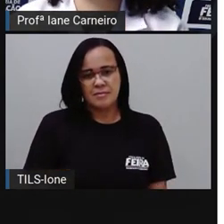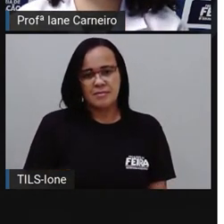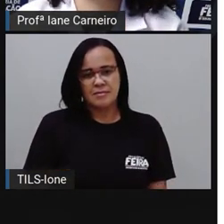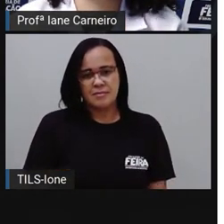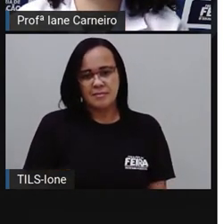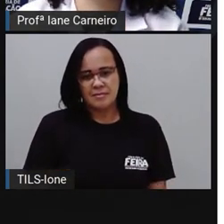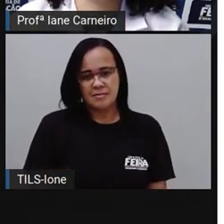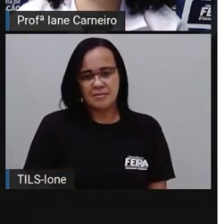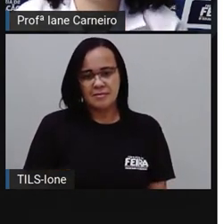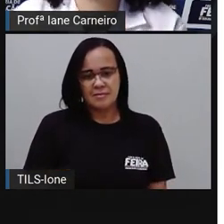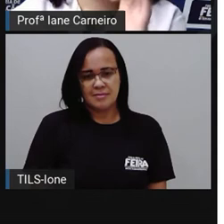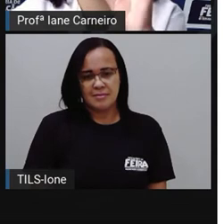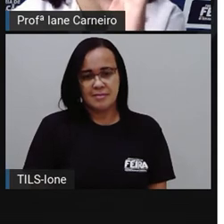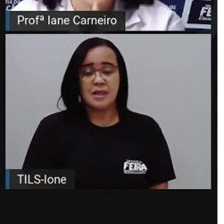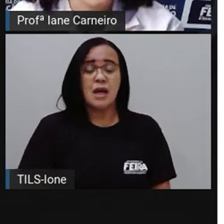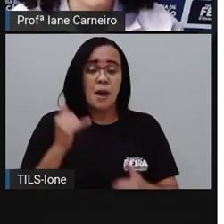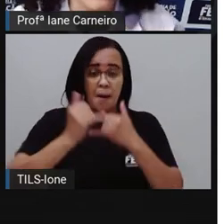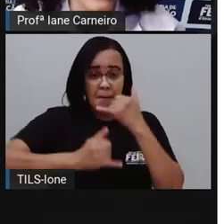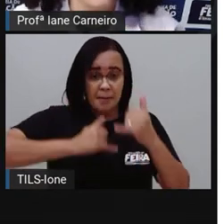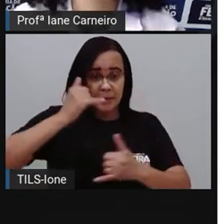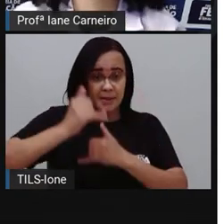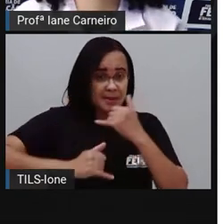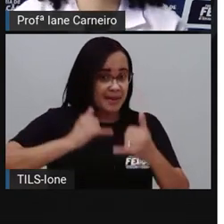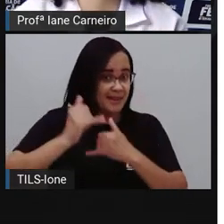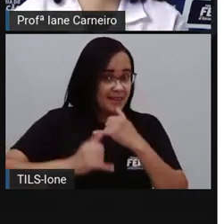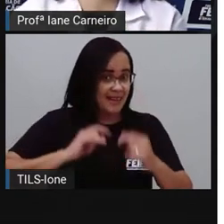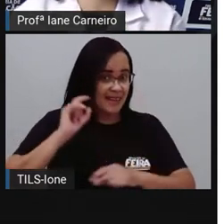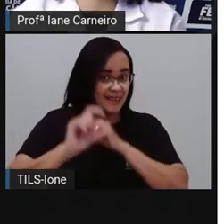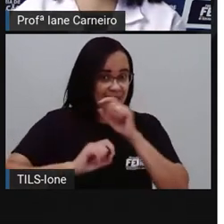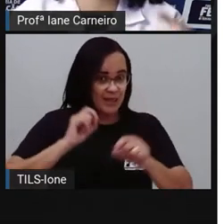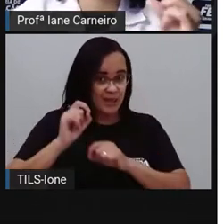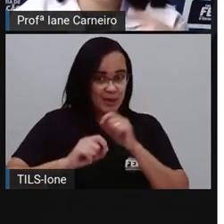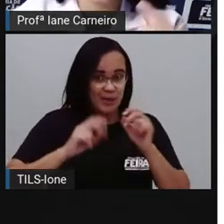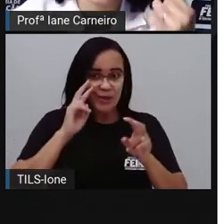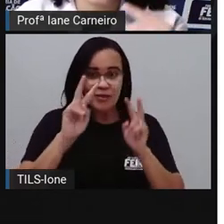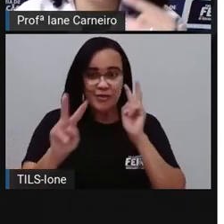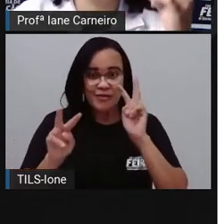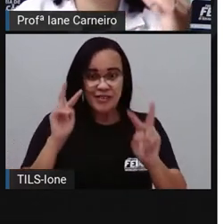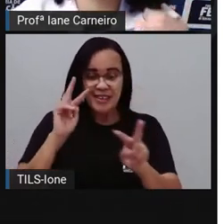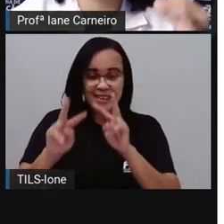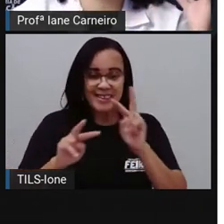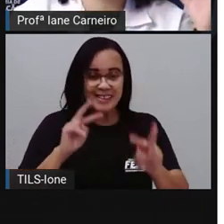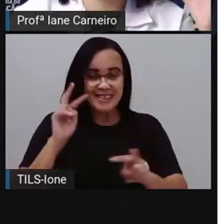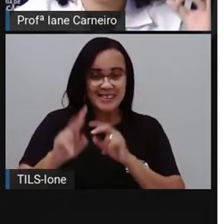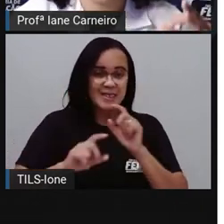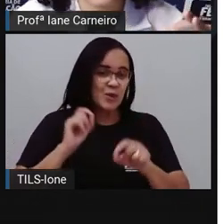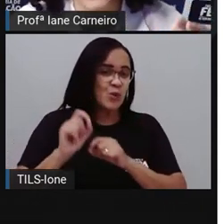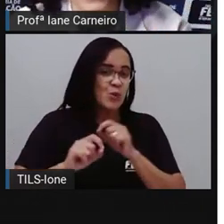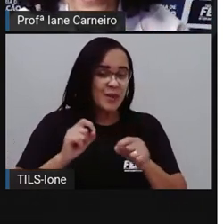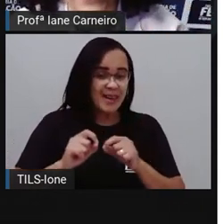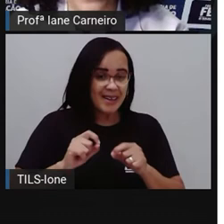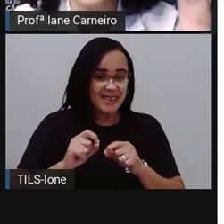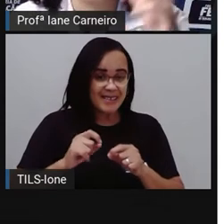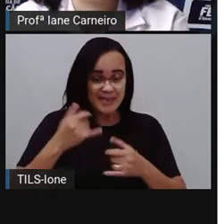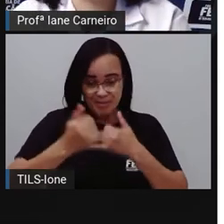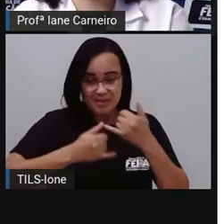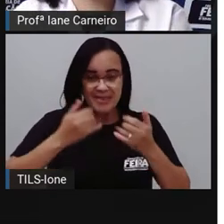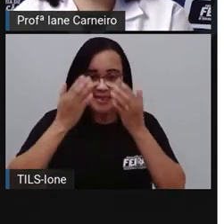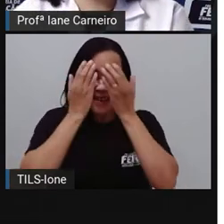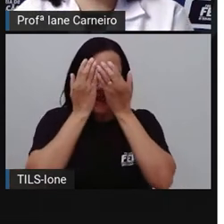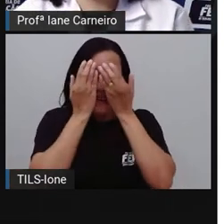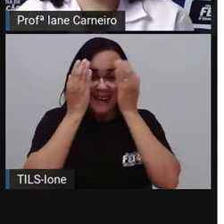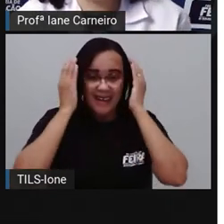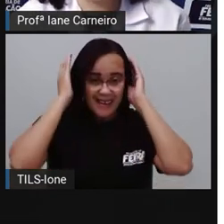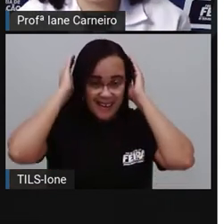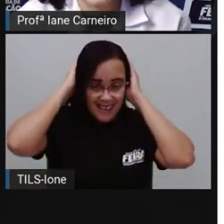Uma brincadeira que explora as características dos participantes, que é a brincadeira de cabra cega. Quem aí